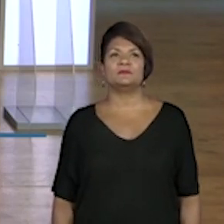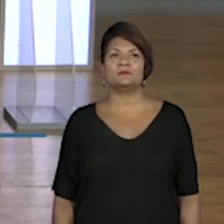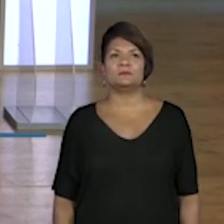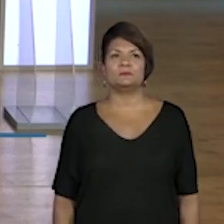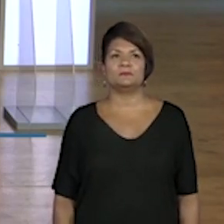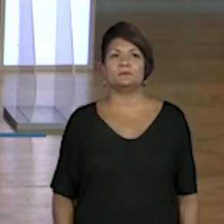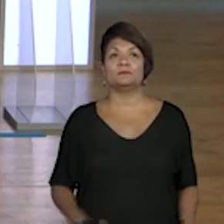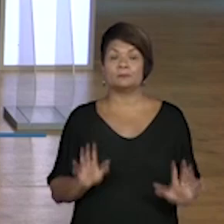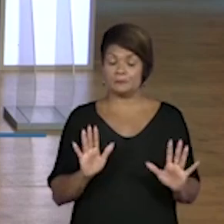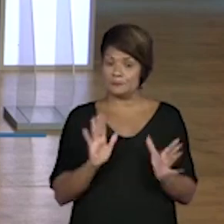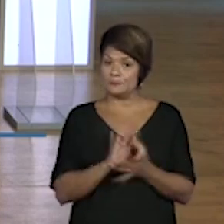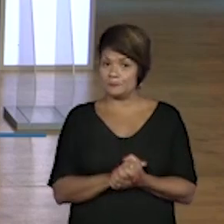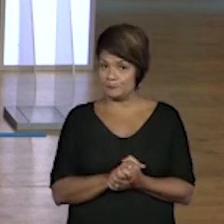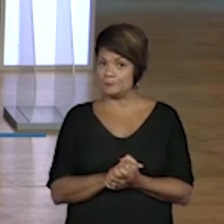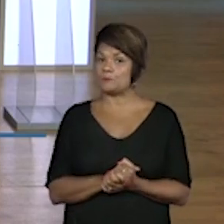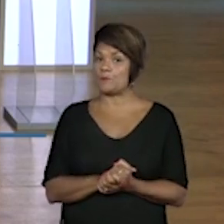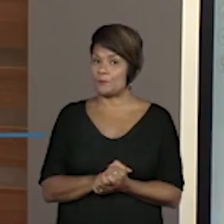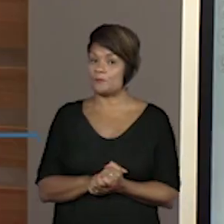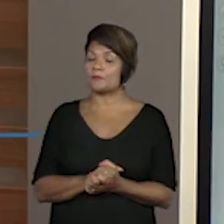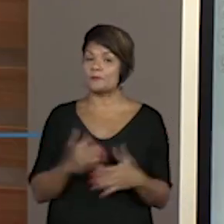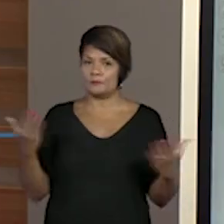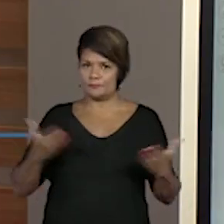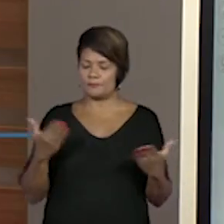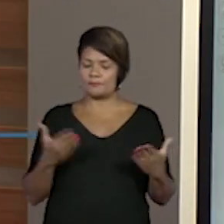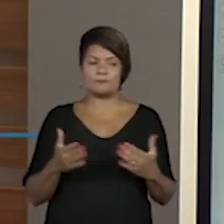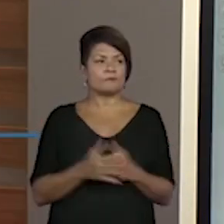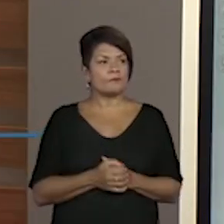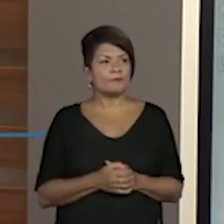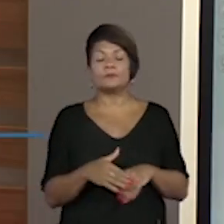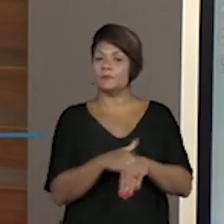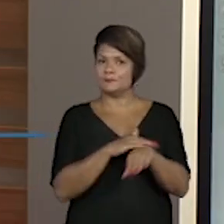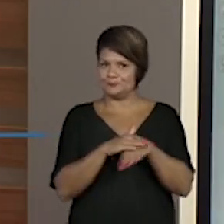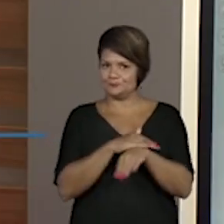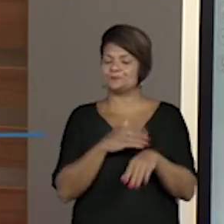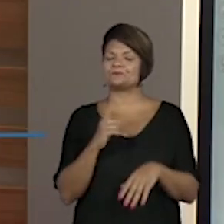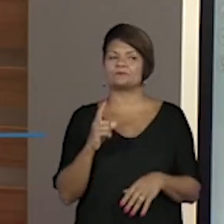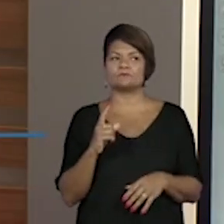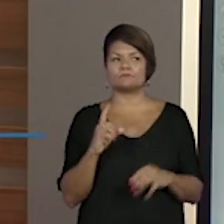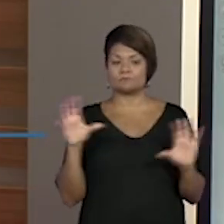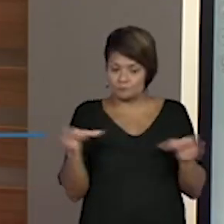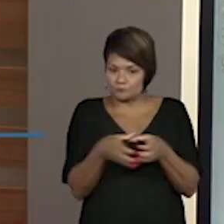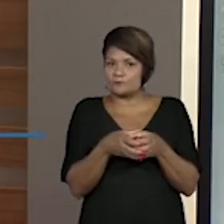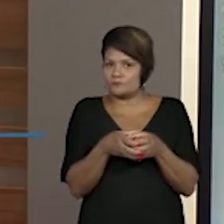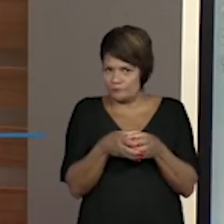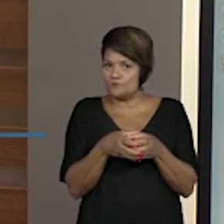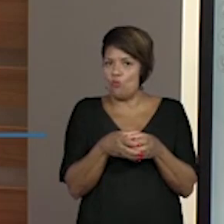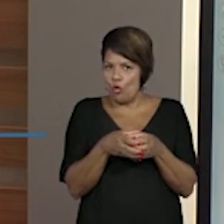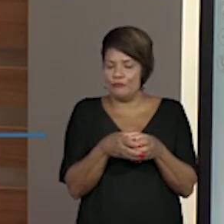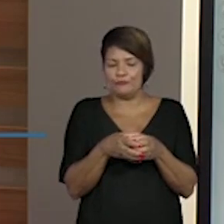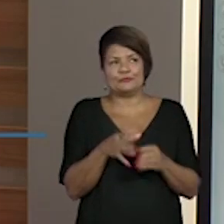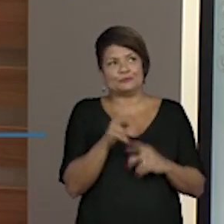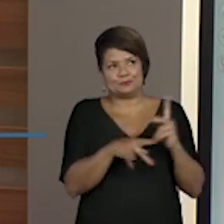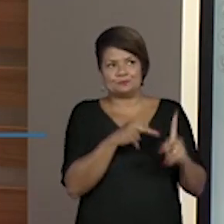A gente vai falar de um povo que sofreu um processo migratório, né?